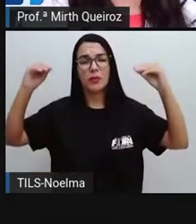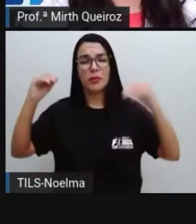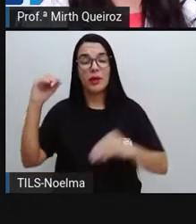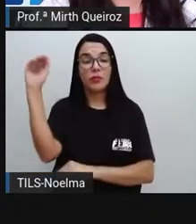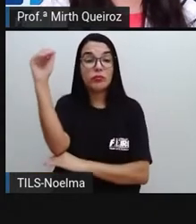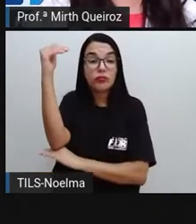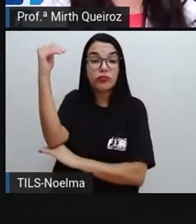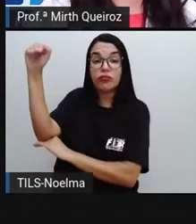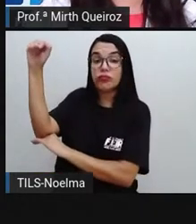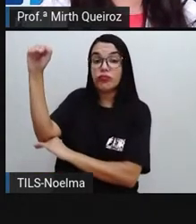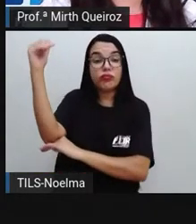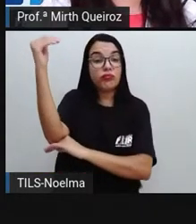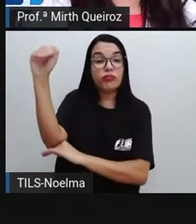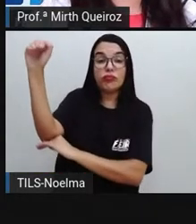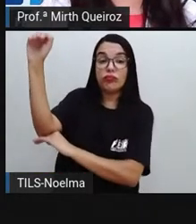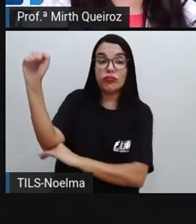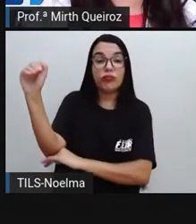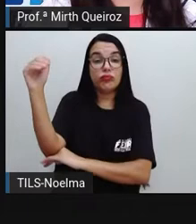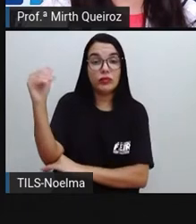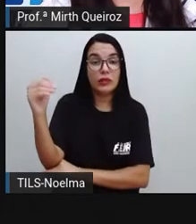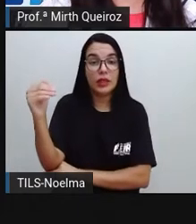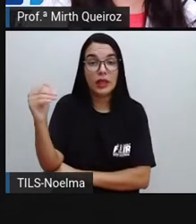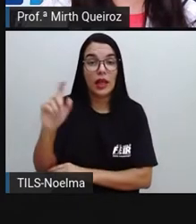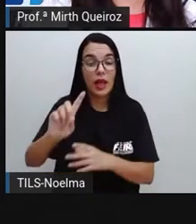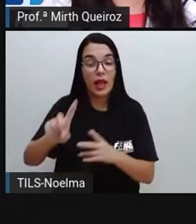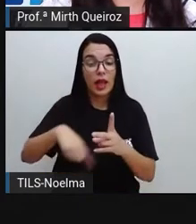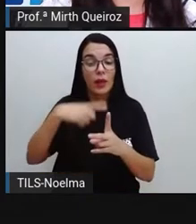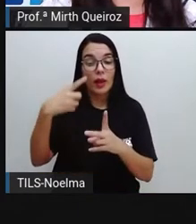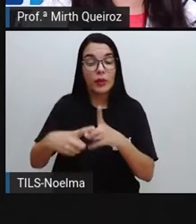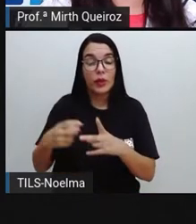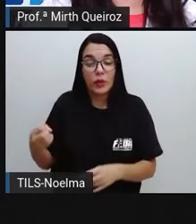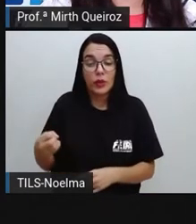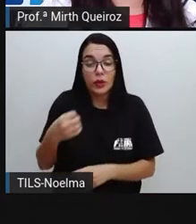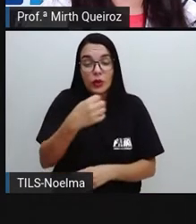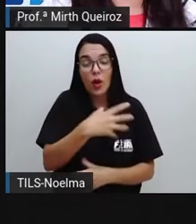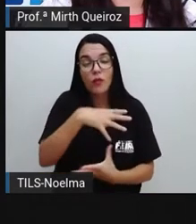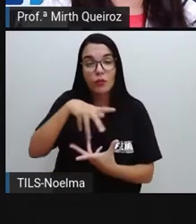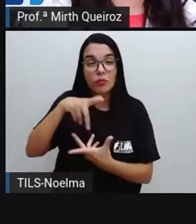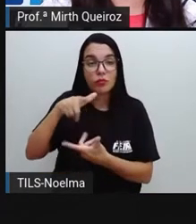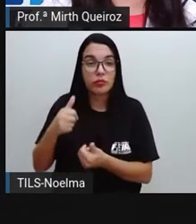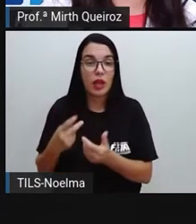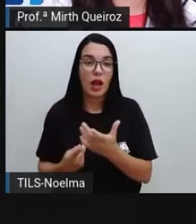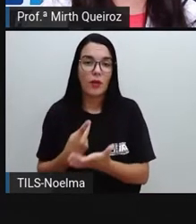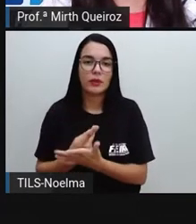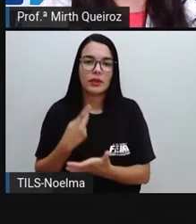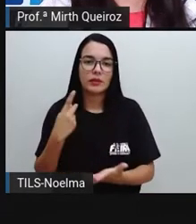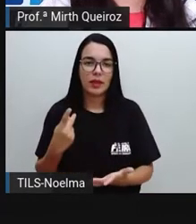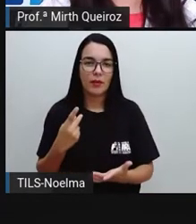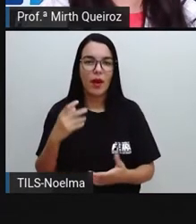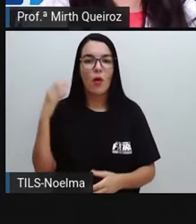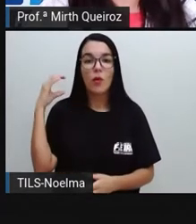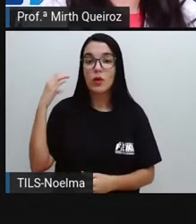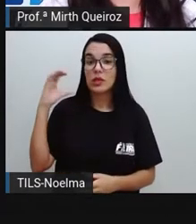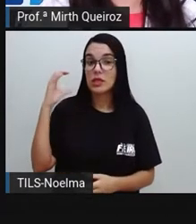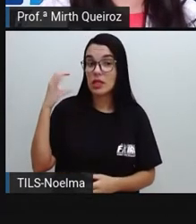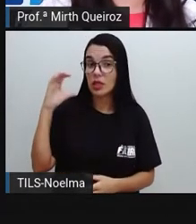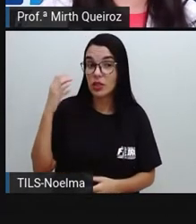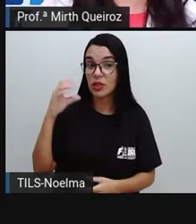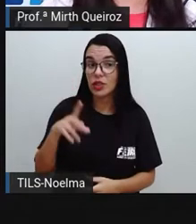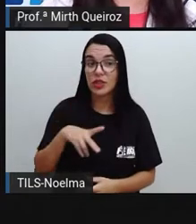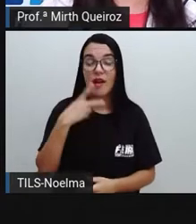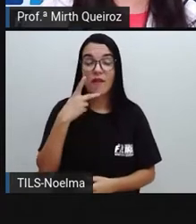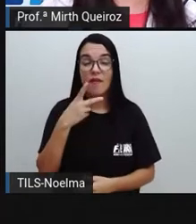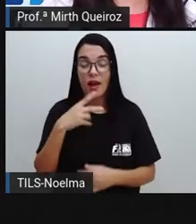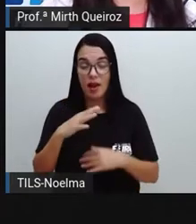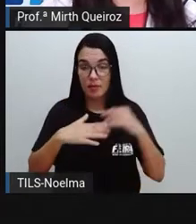era. E esse impacto não foi insignificante. Os cientistas apontam que o objetivo que caiu, que o objeto que caiu,